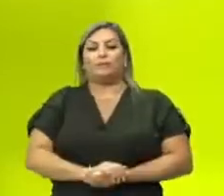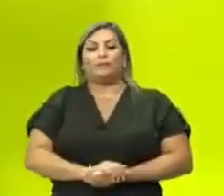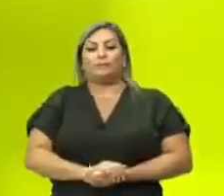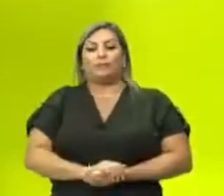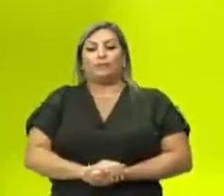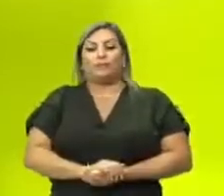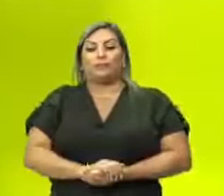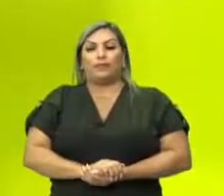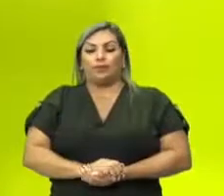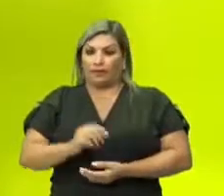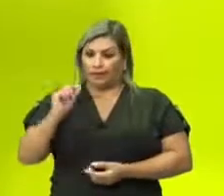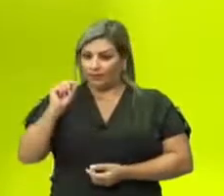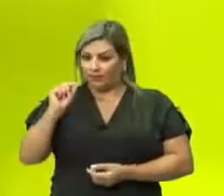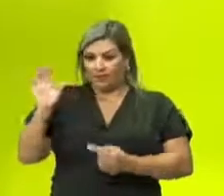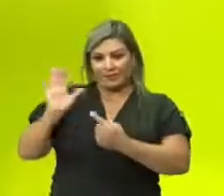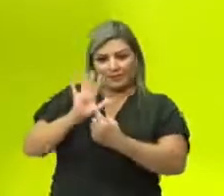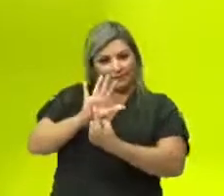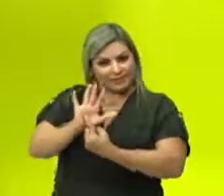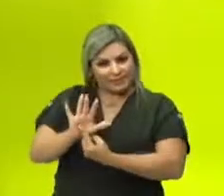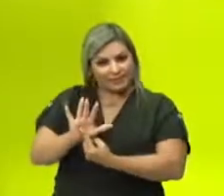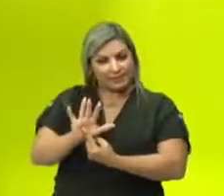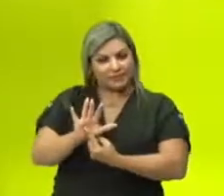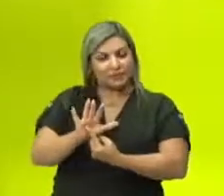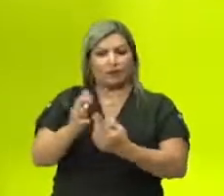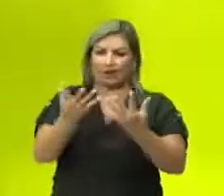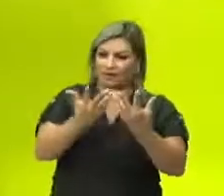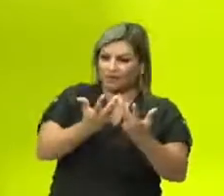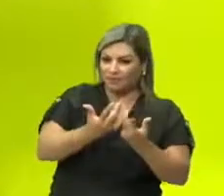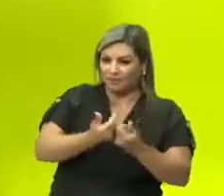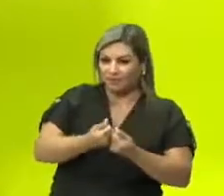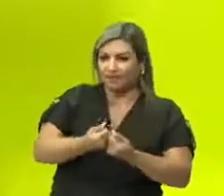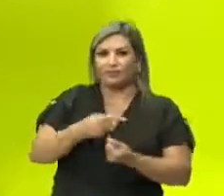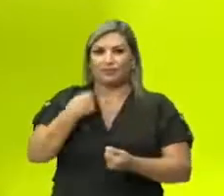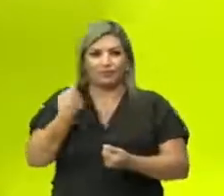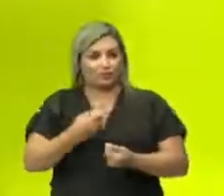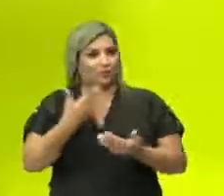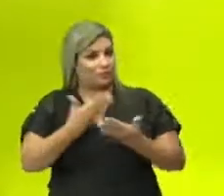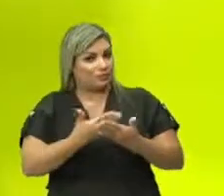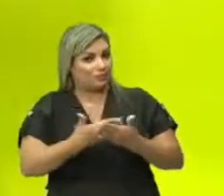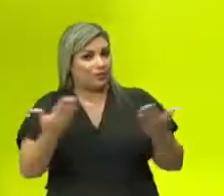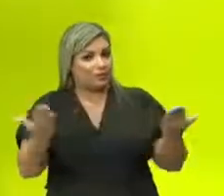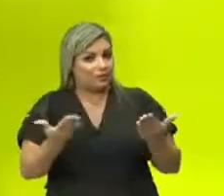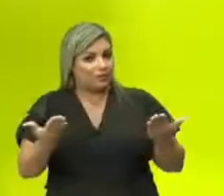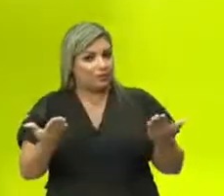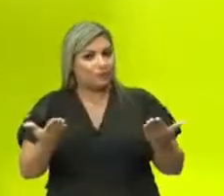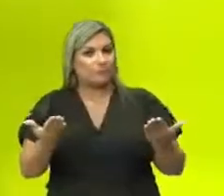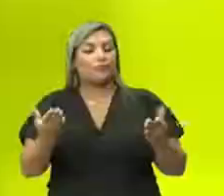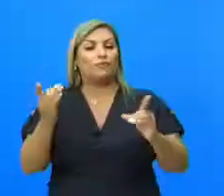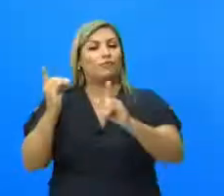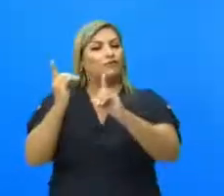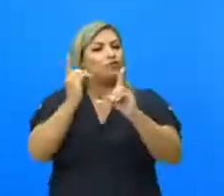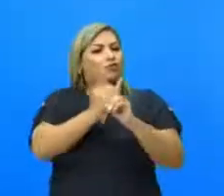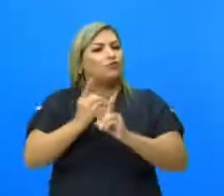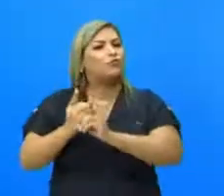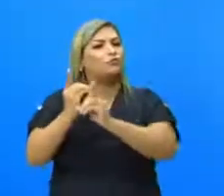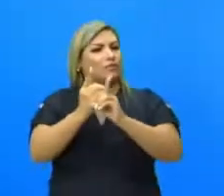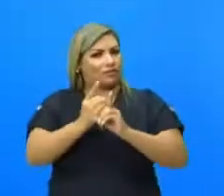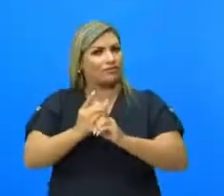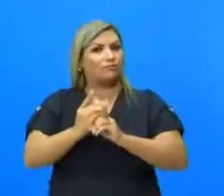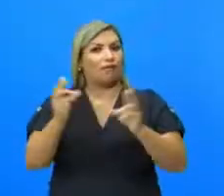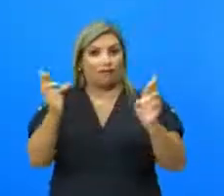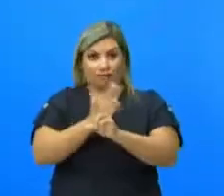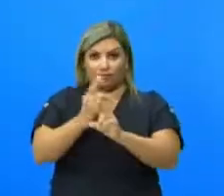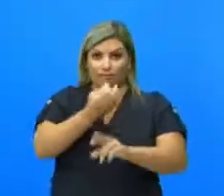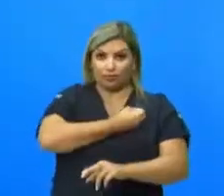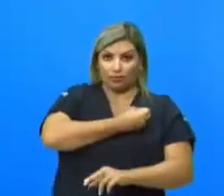O que que está sendo apresentado aqui? A habilidade que a gente vai estudar. Identificar a relação entre